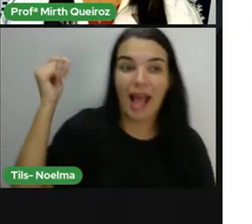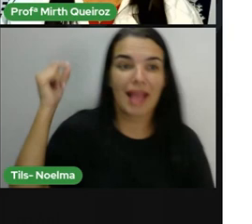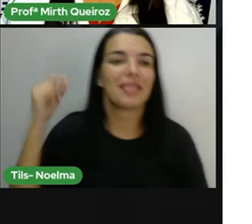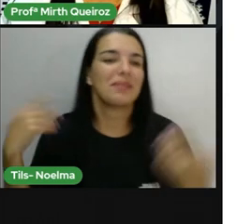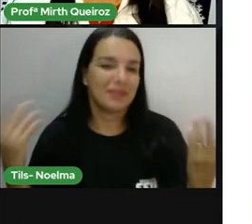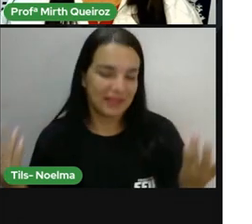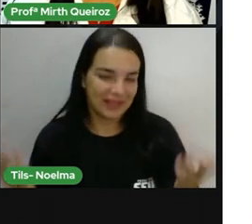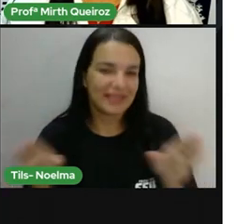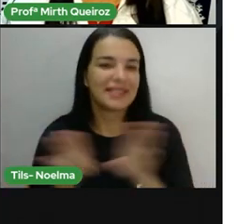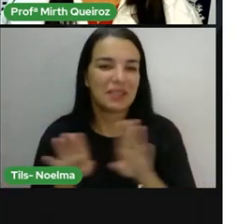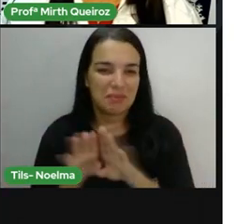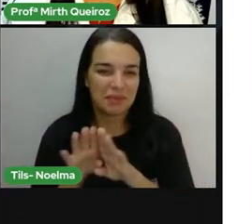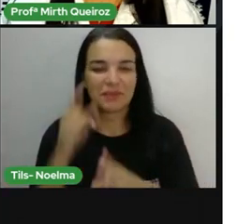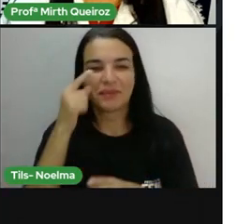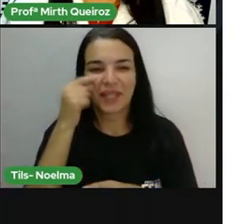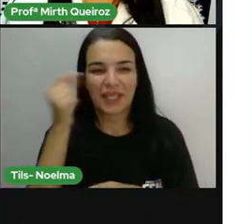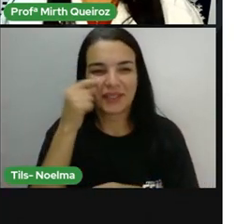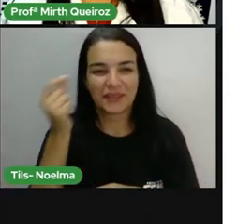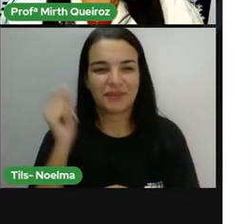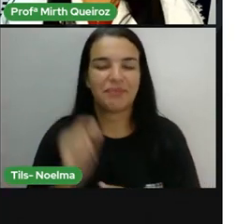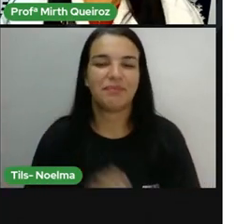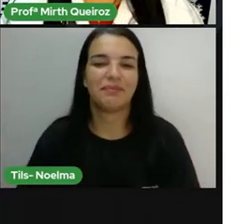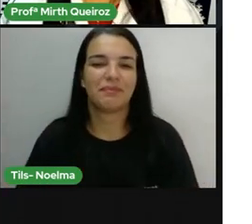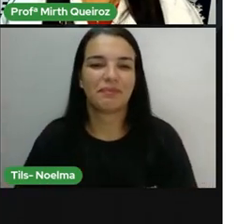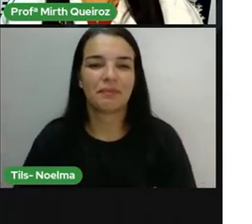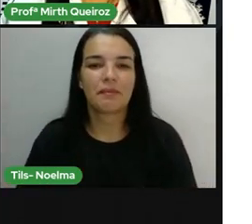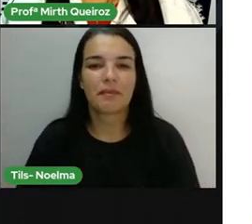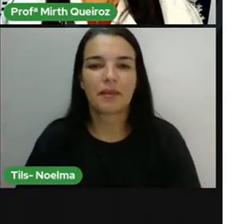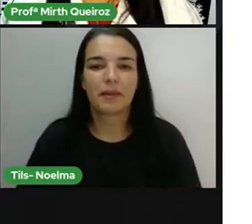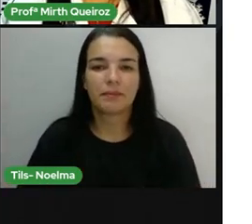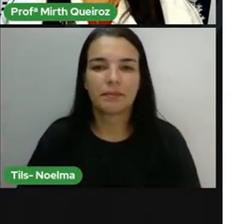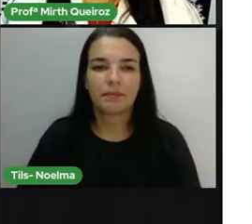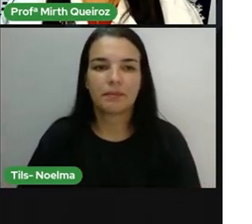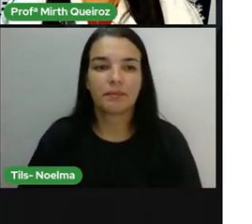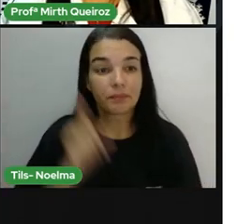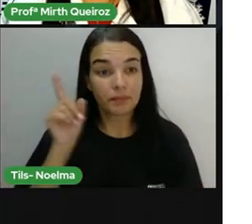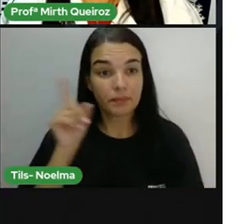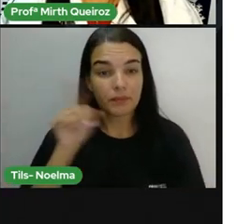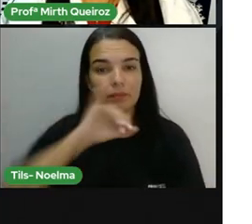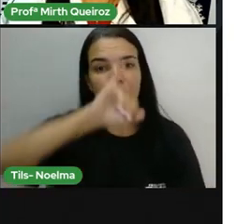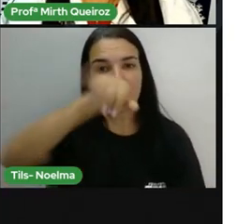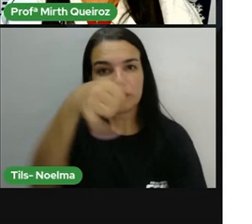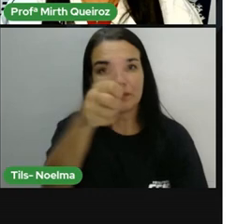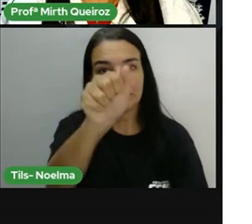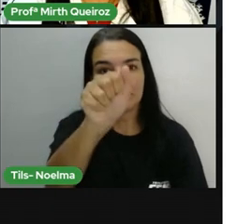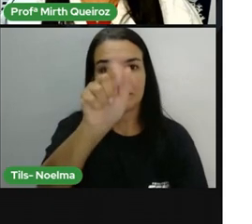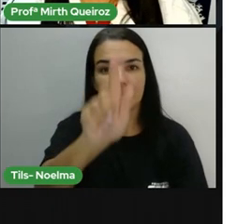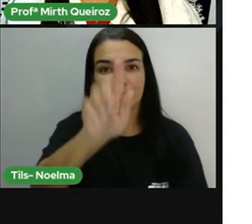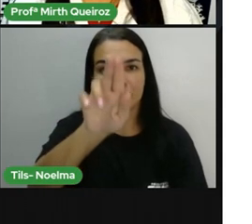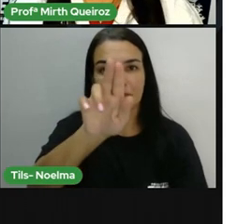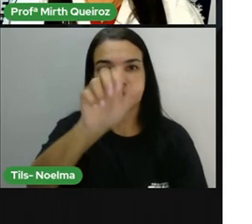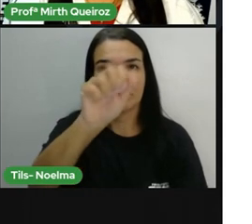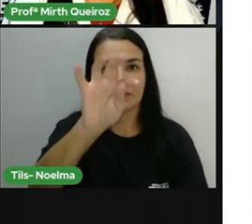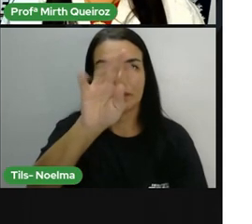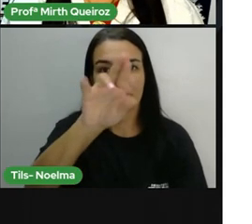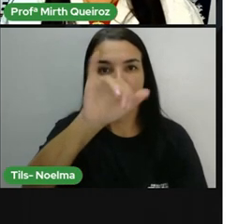mesmo tempo parece um gatinho, né? Mas não é gato, não. Isso aí se chama jacuatirica.